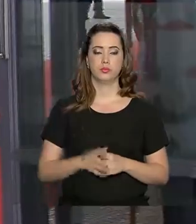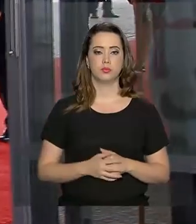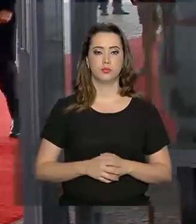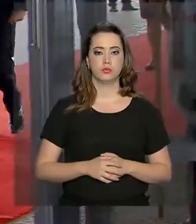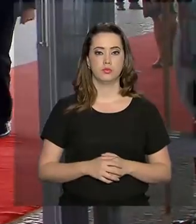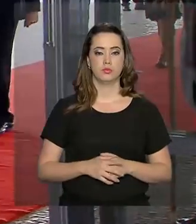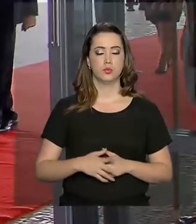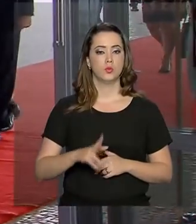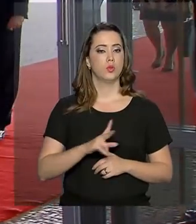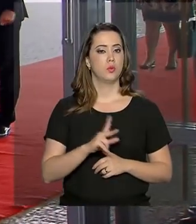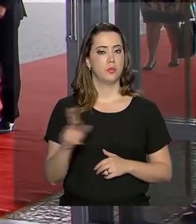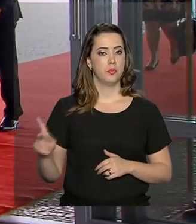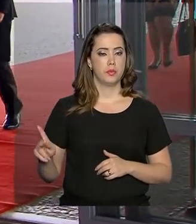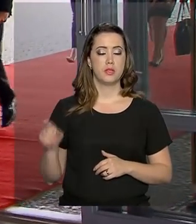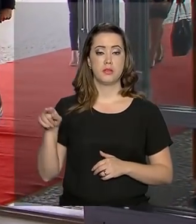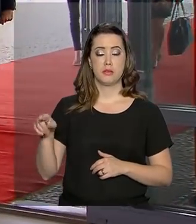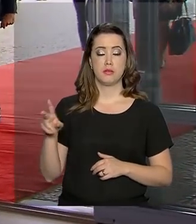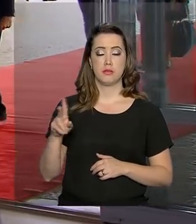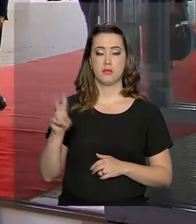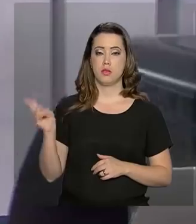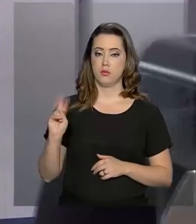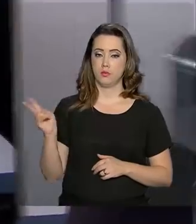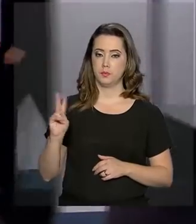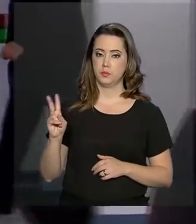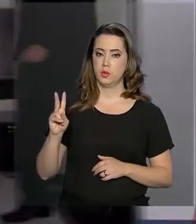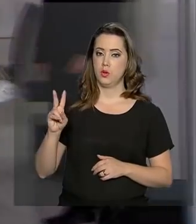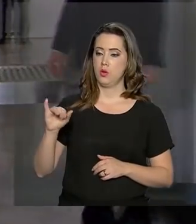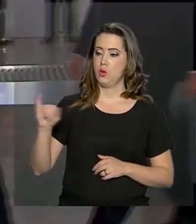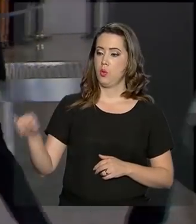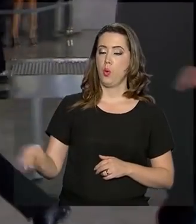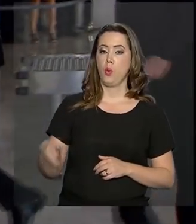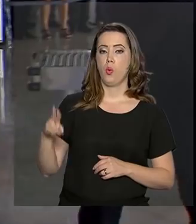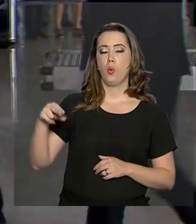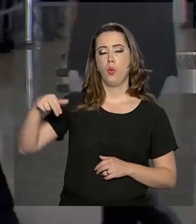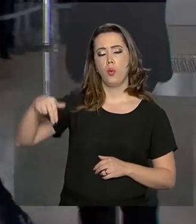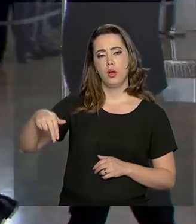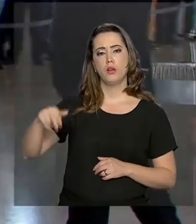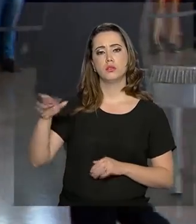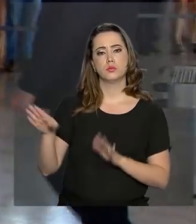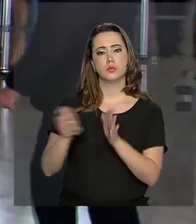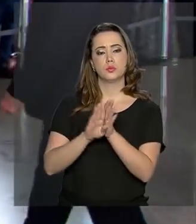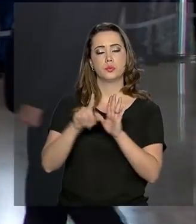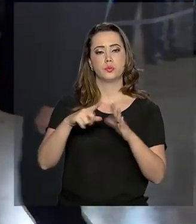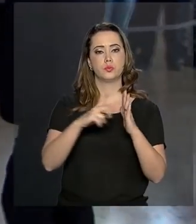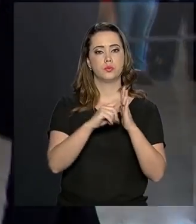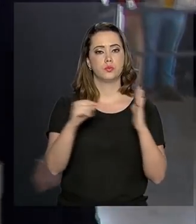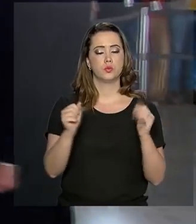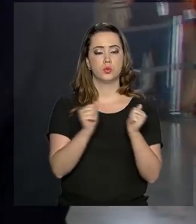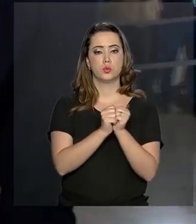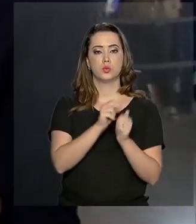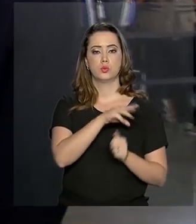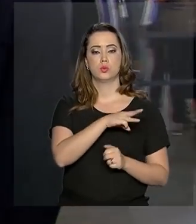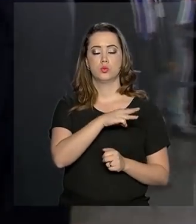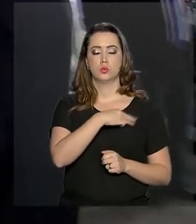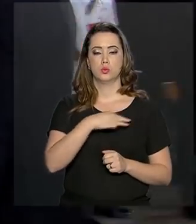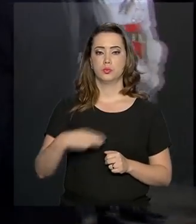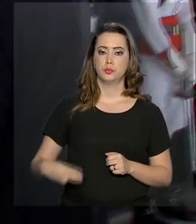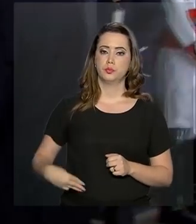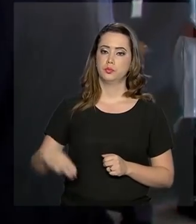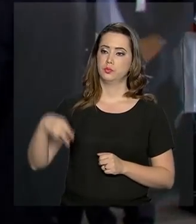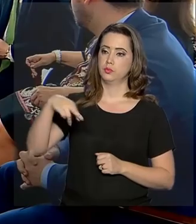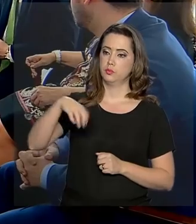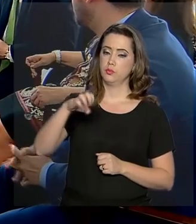O presidente encarregado da Venezuela, Juan Guaidó, chegou ao Palácio do Planalto acompanhado do ministro das Relações